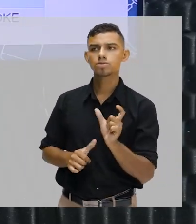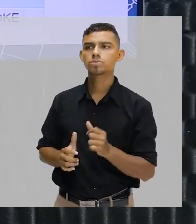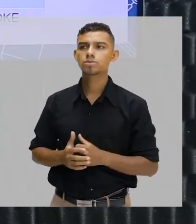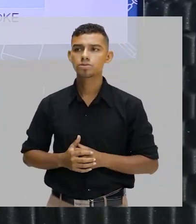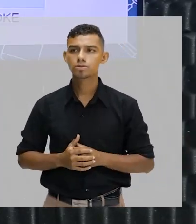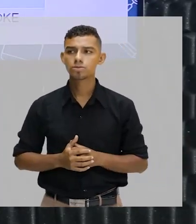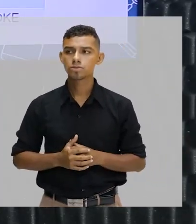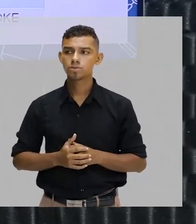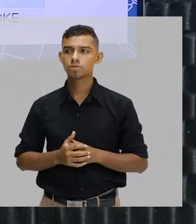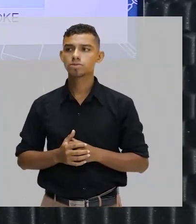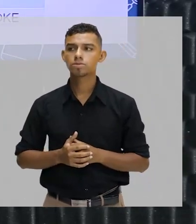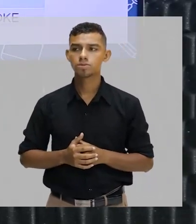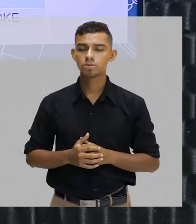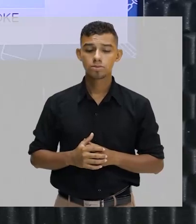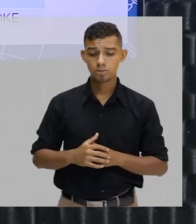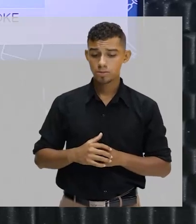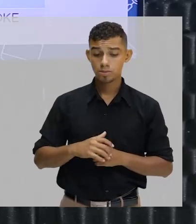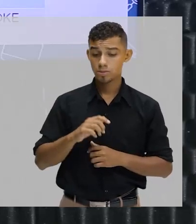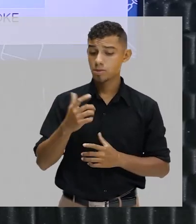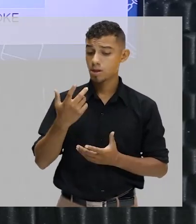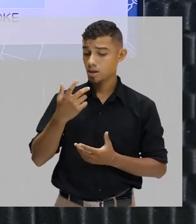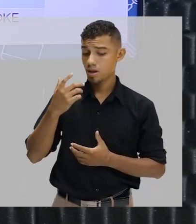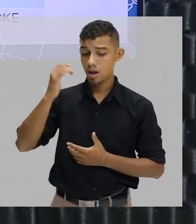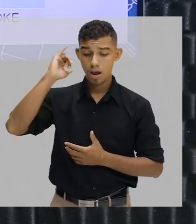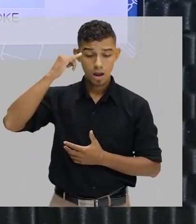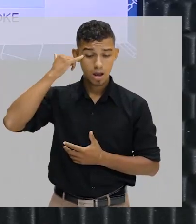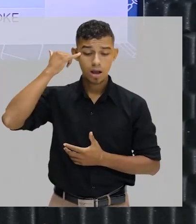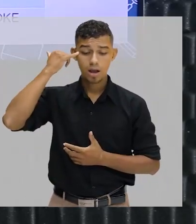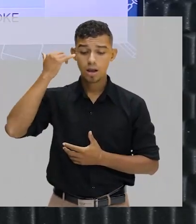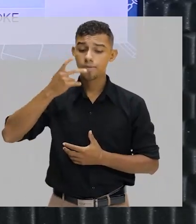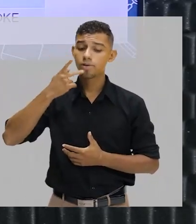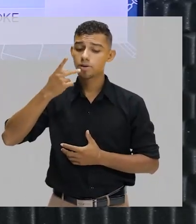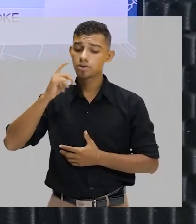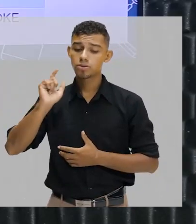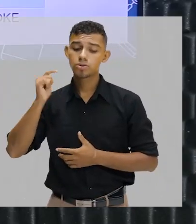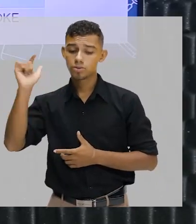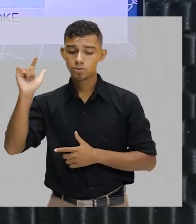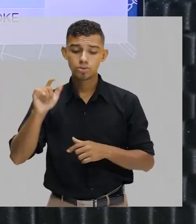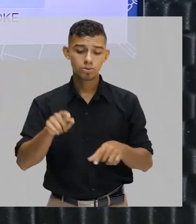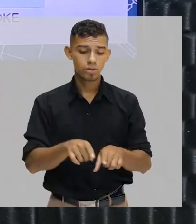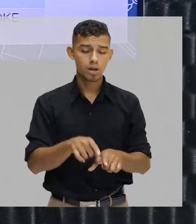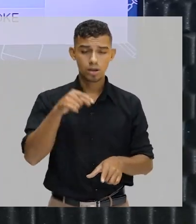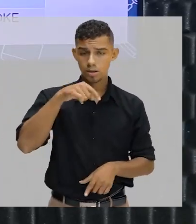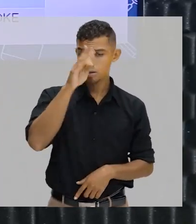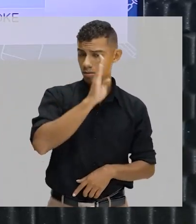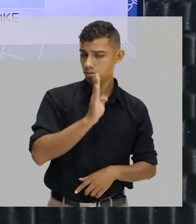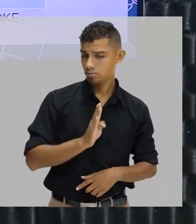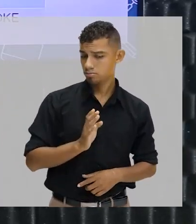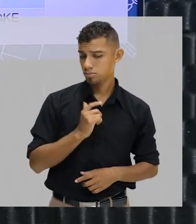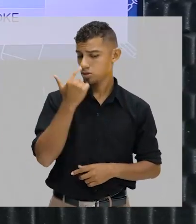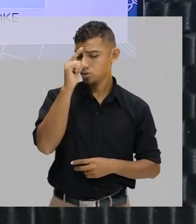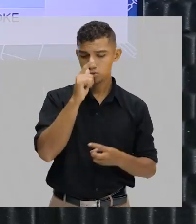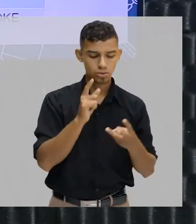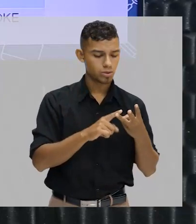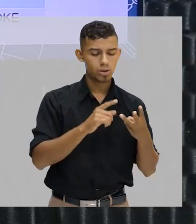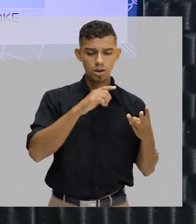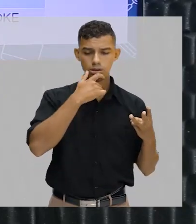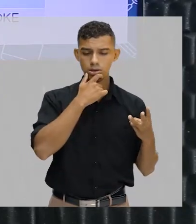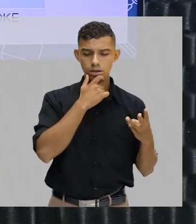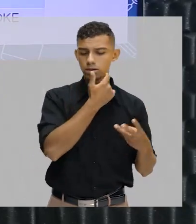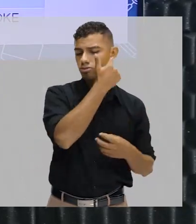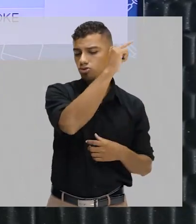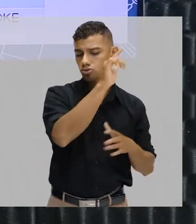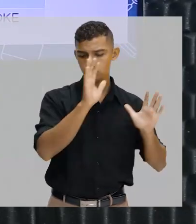Os japoneses falam isso daqui de um jeito, nós brasileiros pronunciamos de outro, e o inglês também faz a mesma